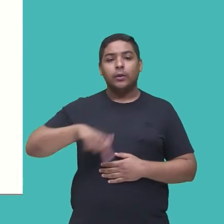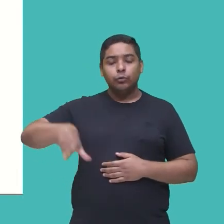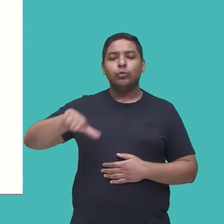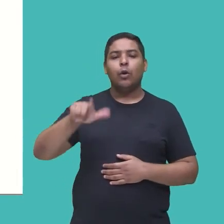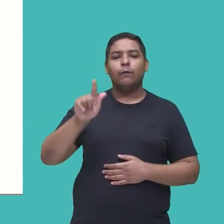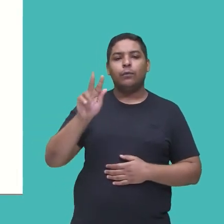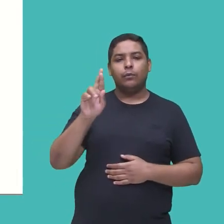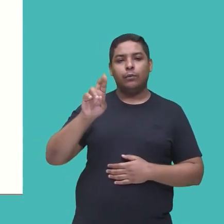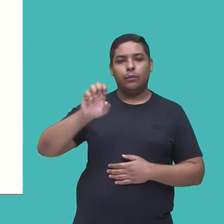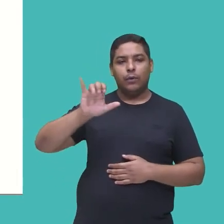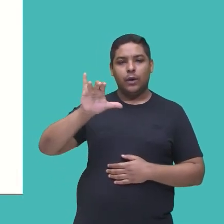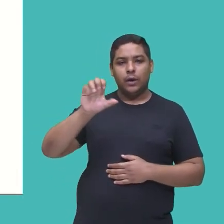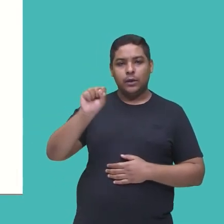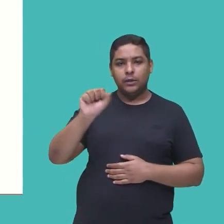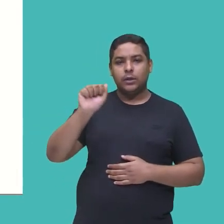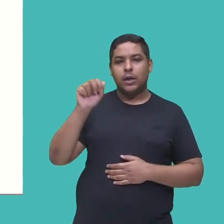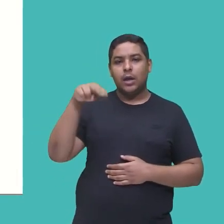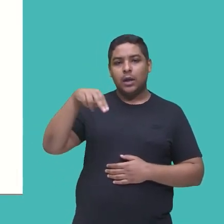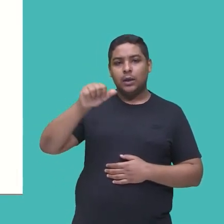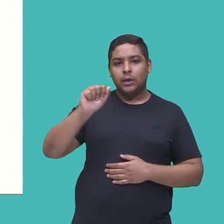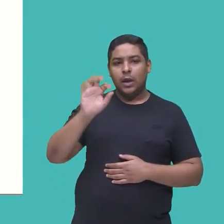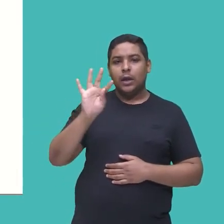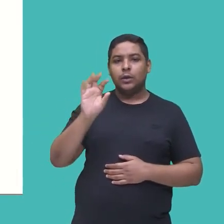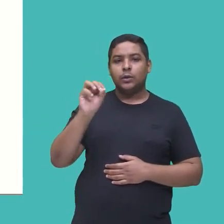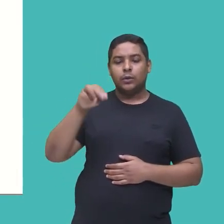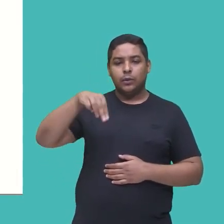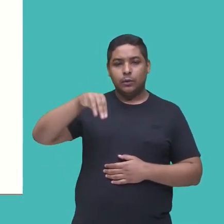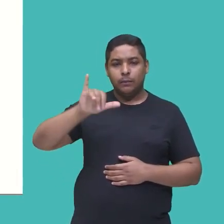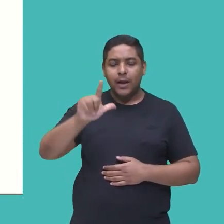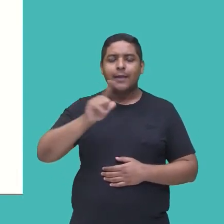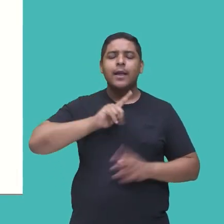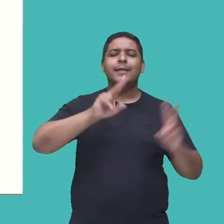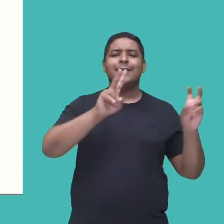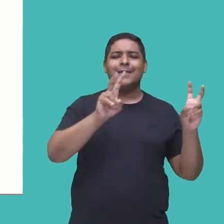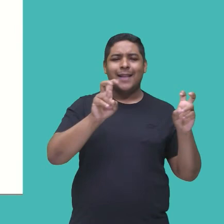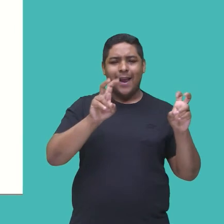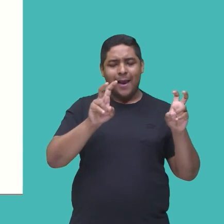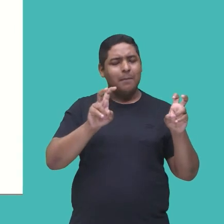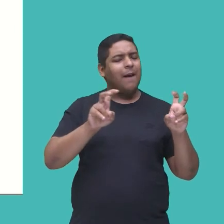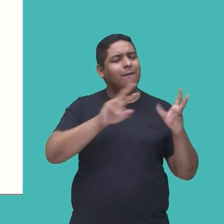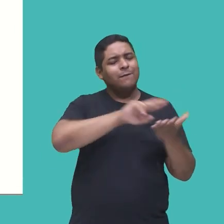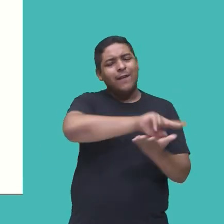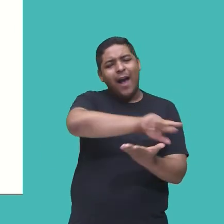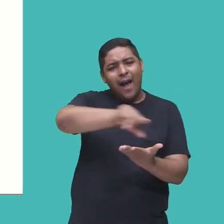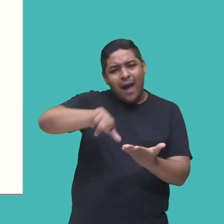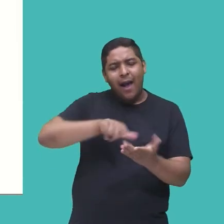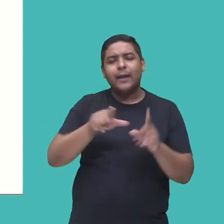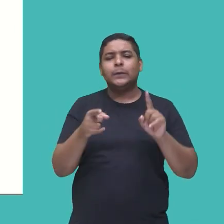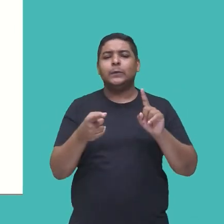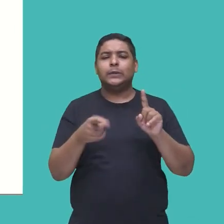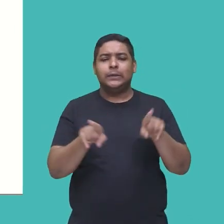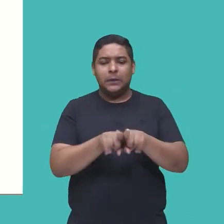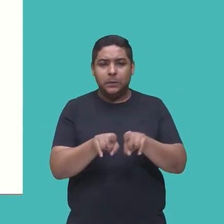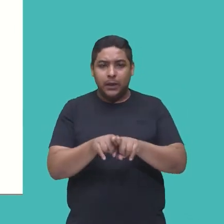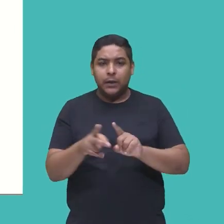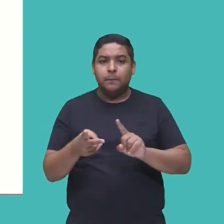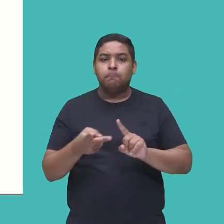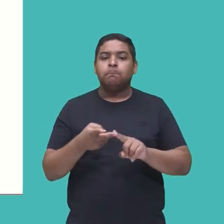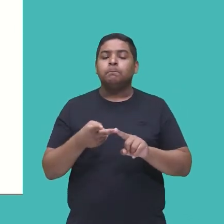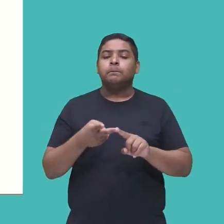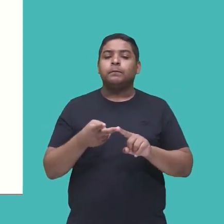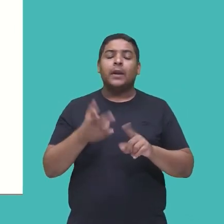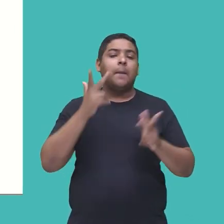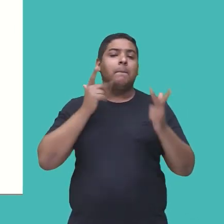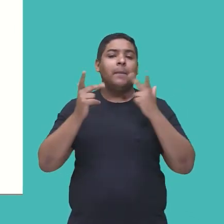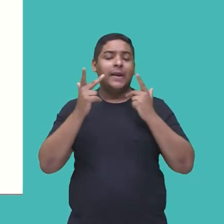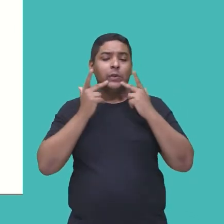né, é uma série longa, mas traz ali diversos temas, né, também, a série, além de trazer os personagens